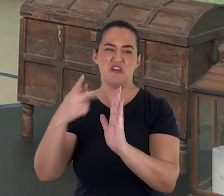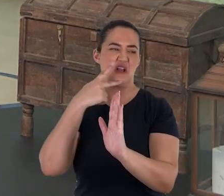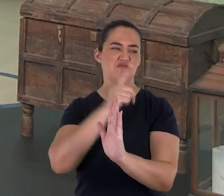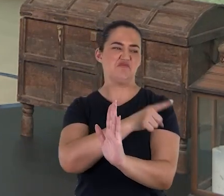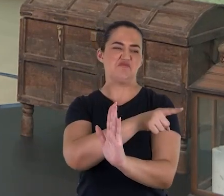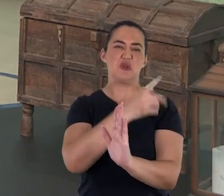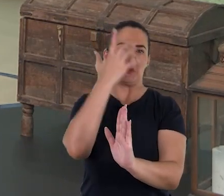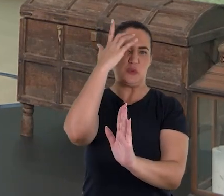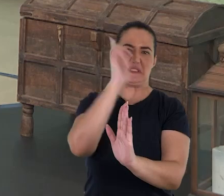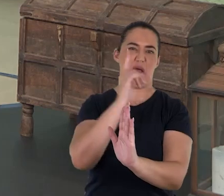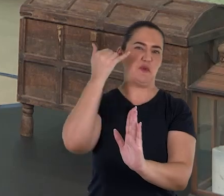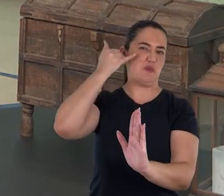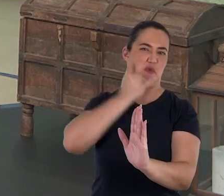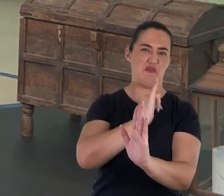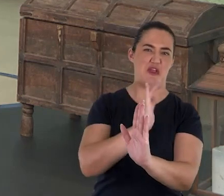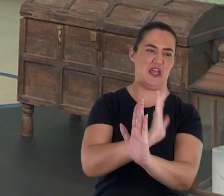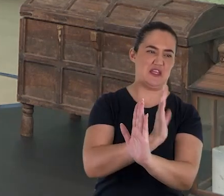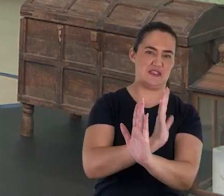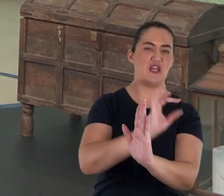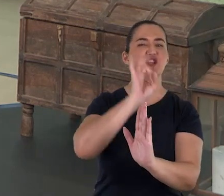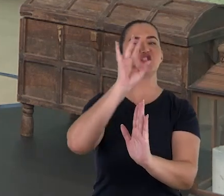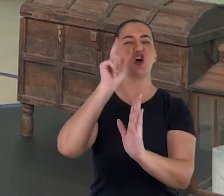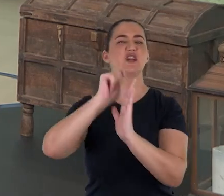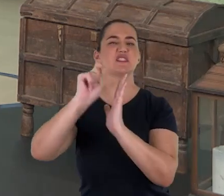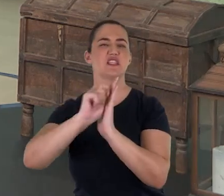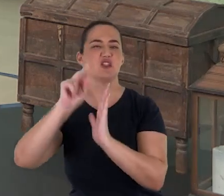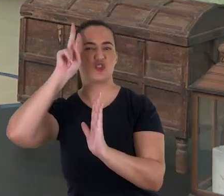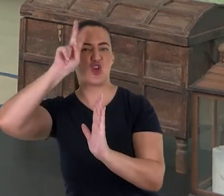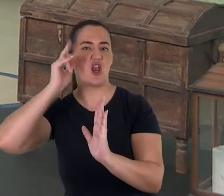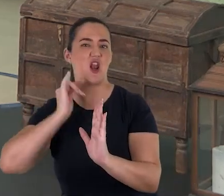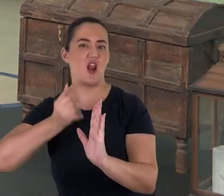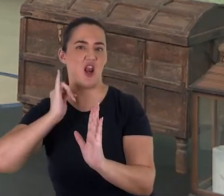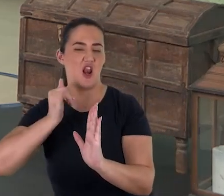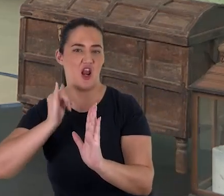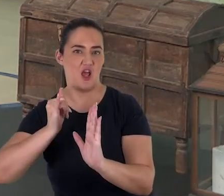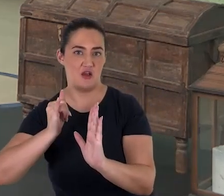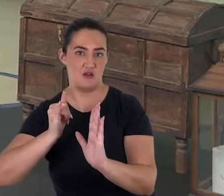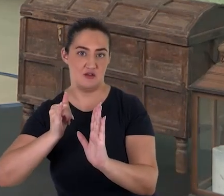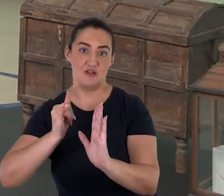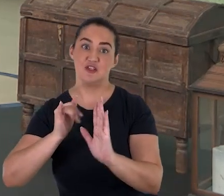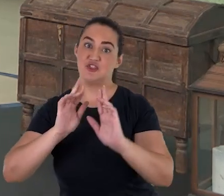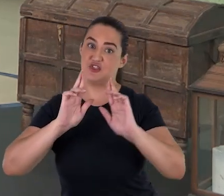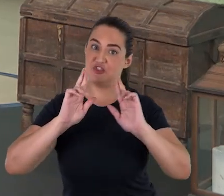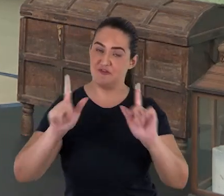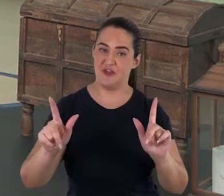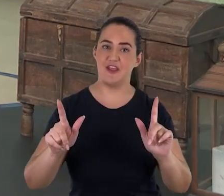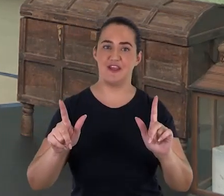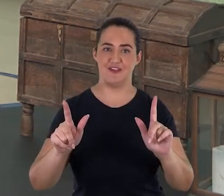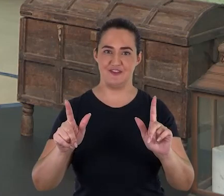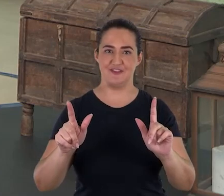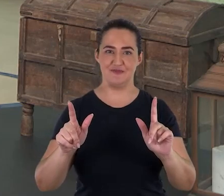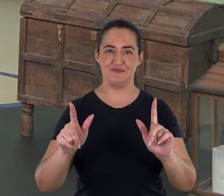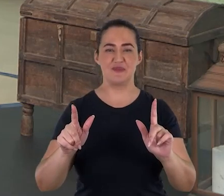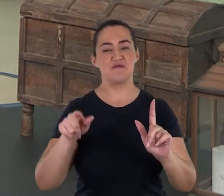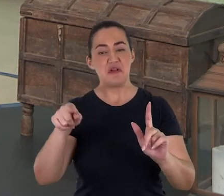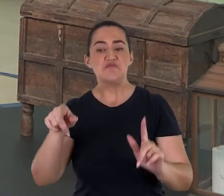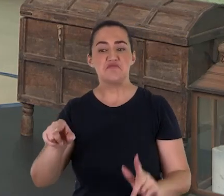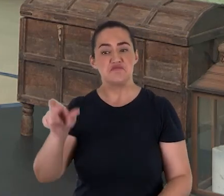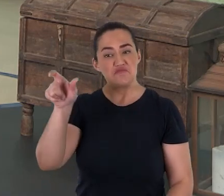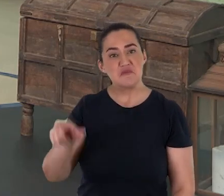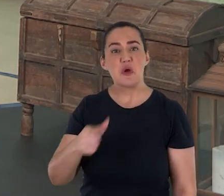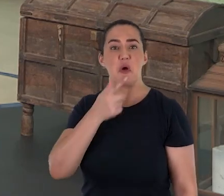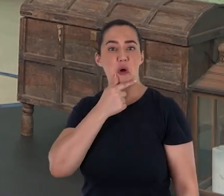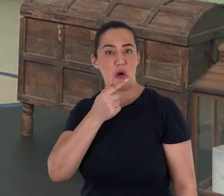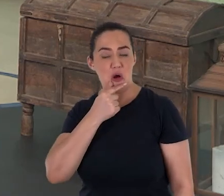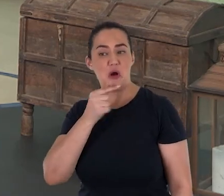do cânon hebraico das Escrituras e a ausência do nome de Daniel na lista dos grandes homens de Israel no livro